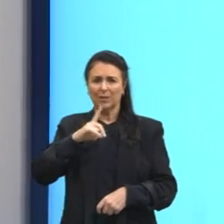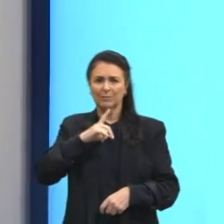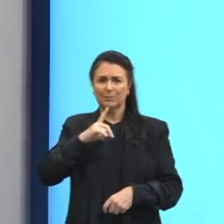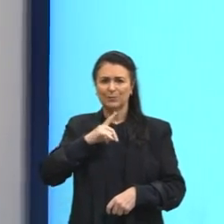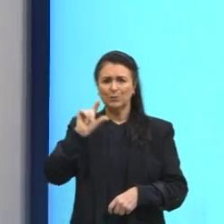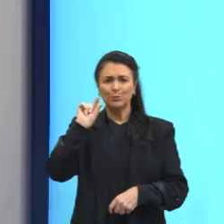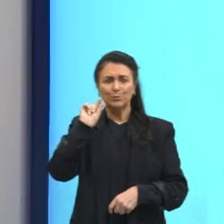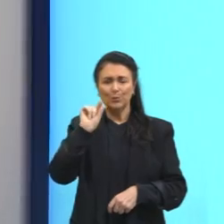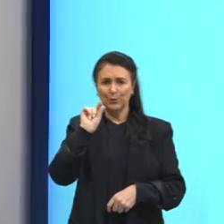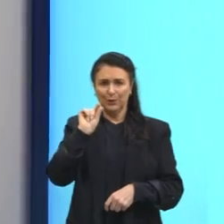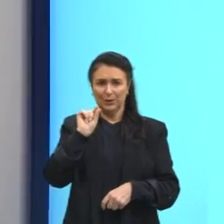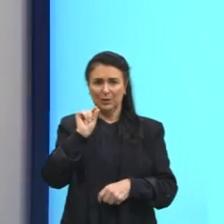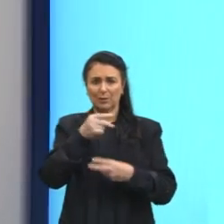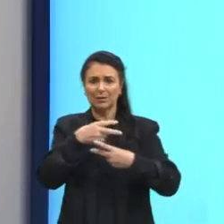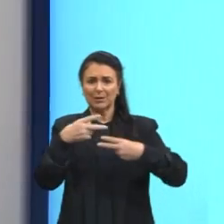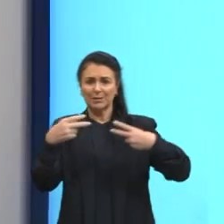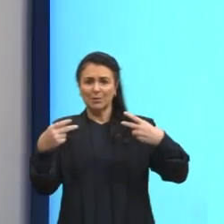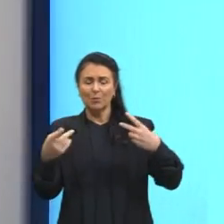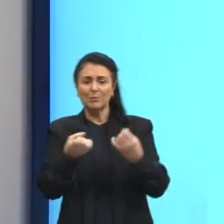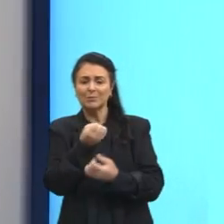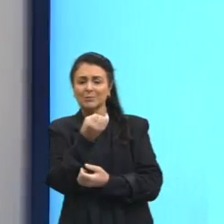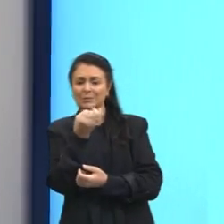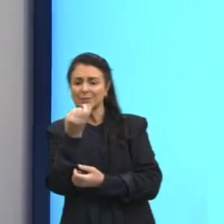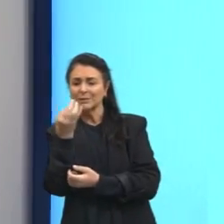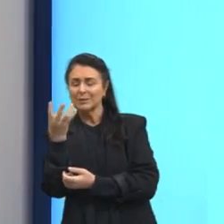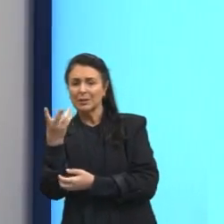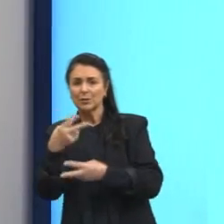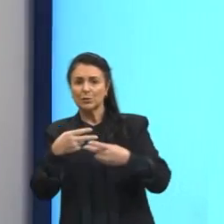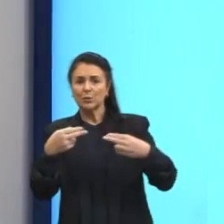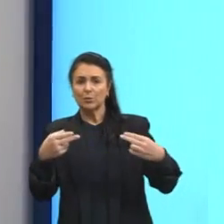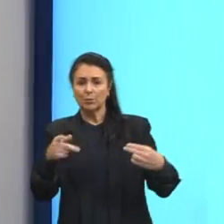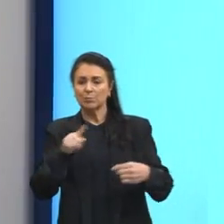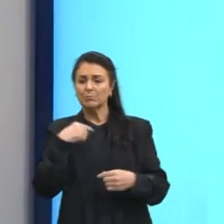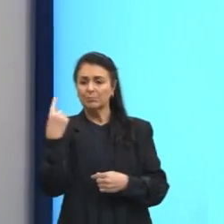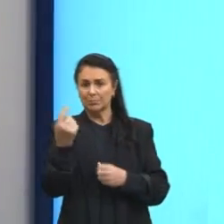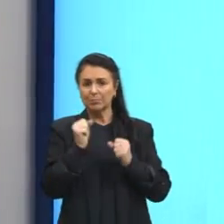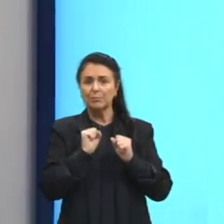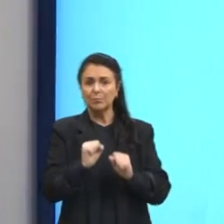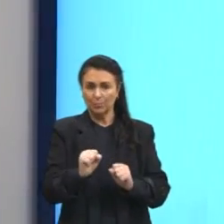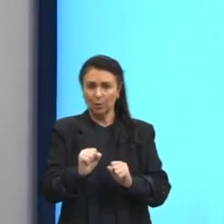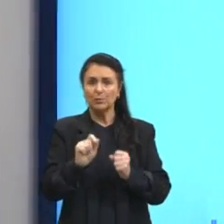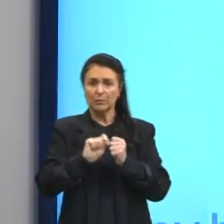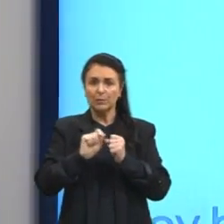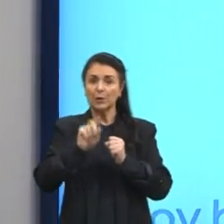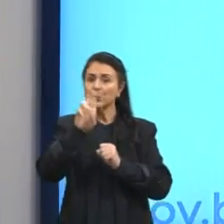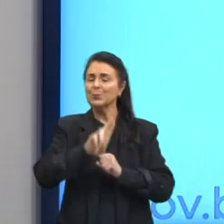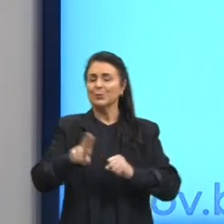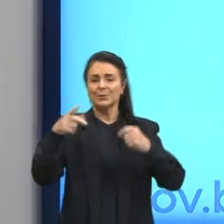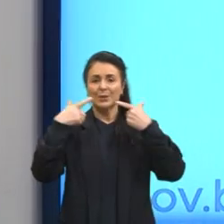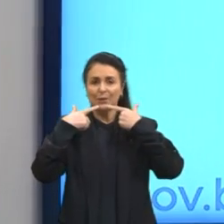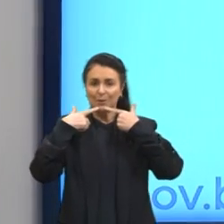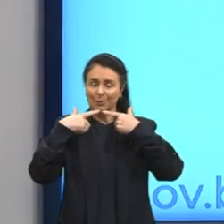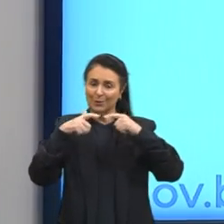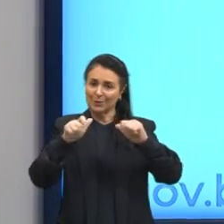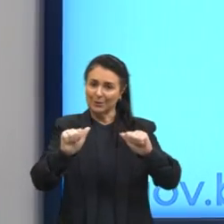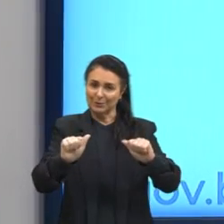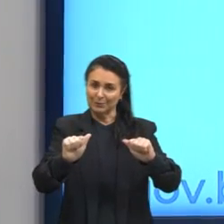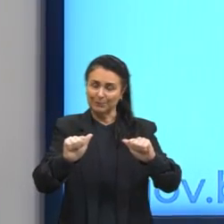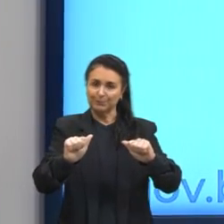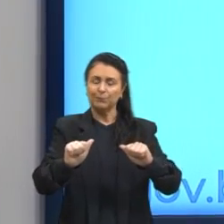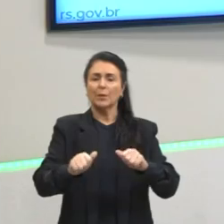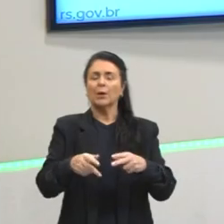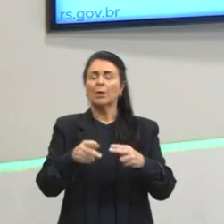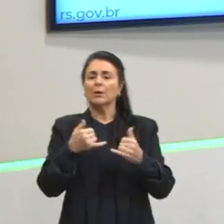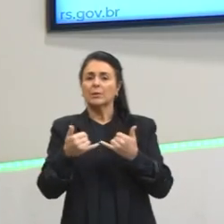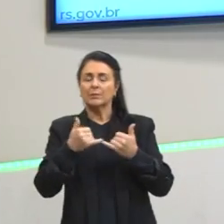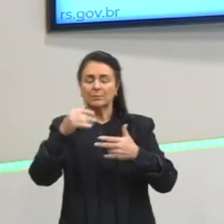pouquinho da quantidade de coisas que a gente pode produzir linguisticamente. Quando a gente fala, por exemplo, que no Enem